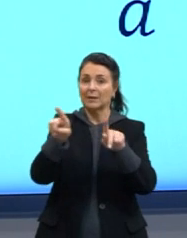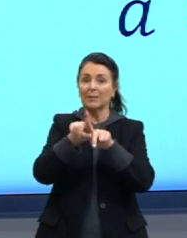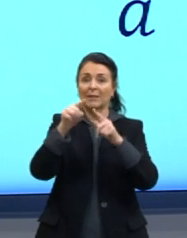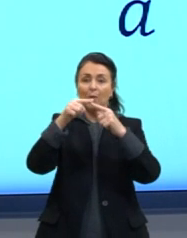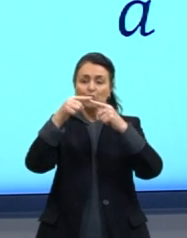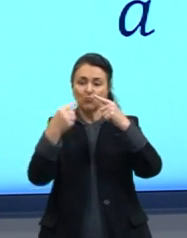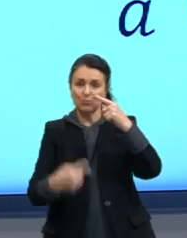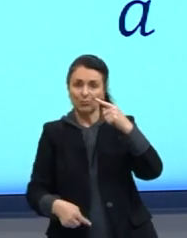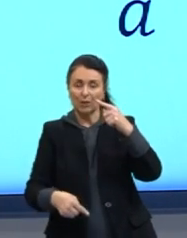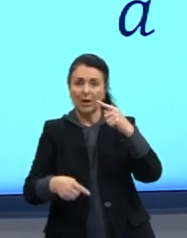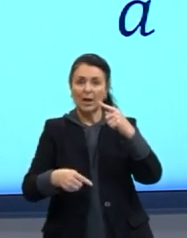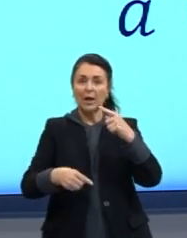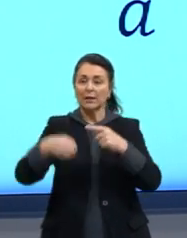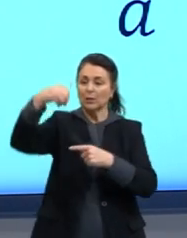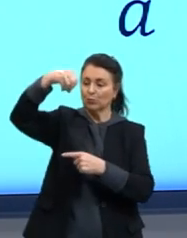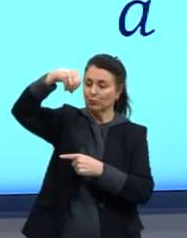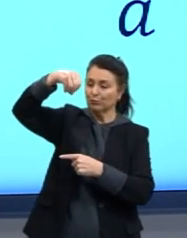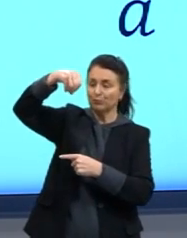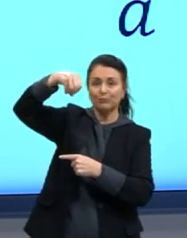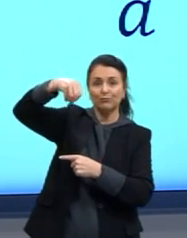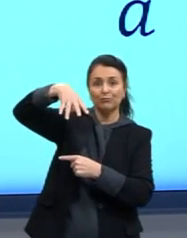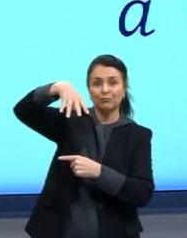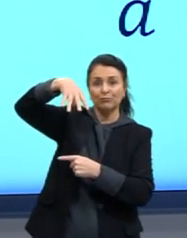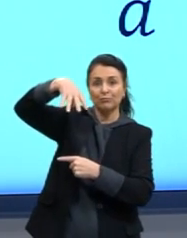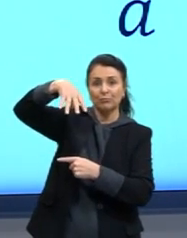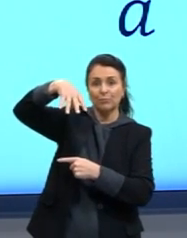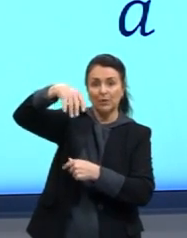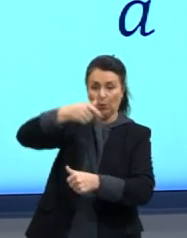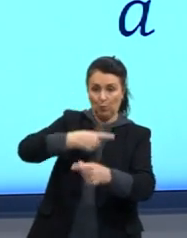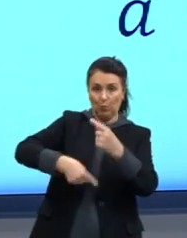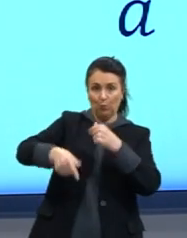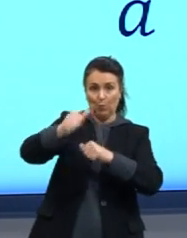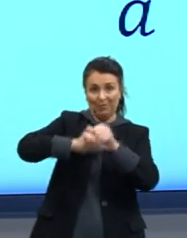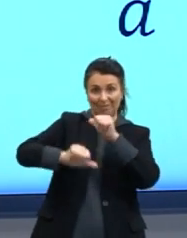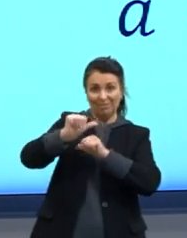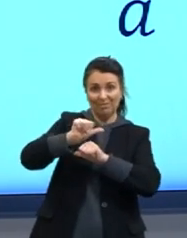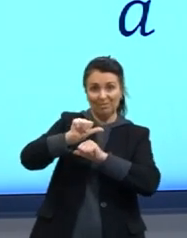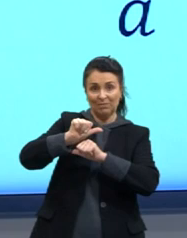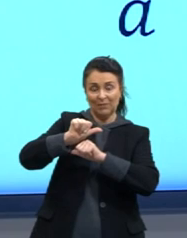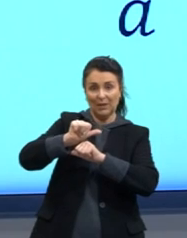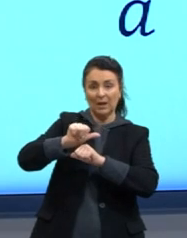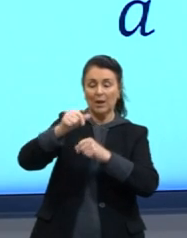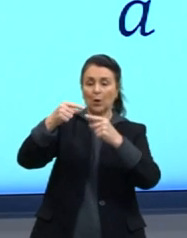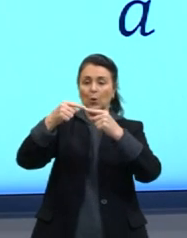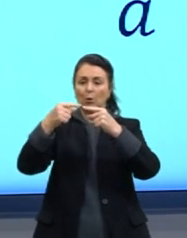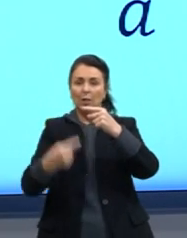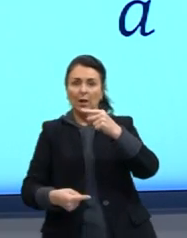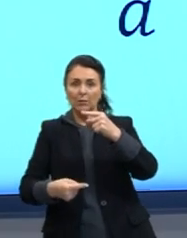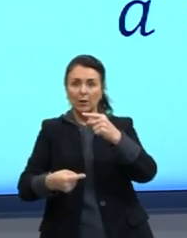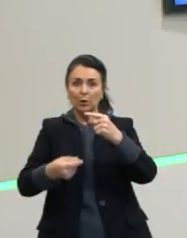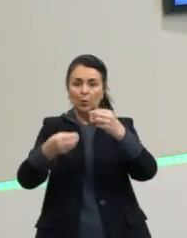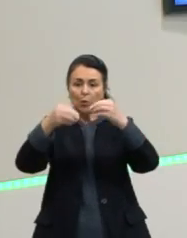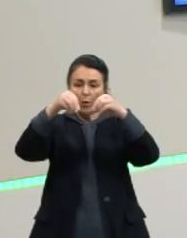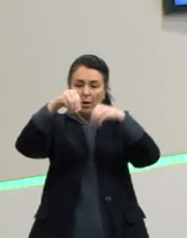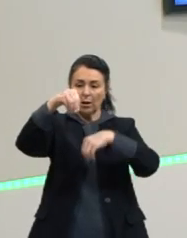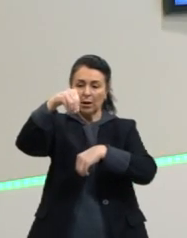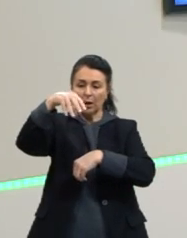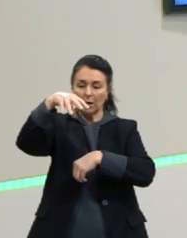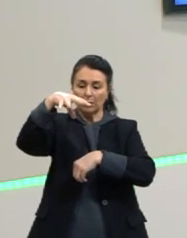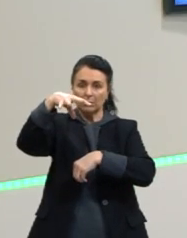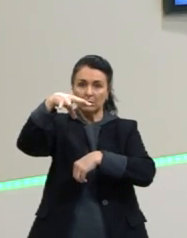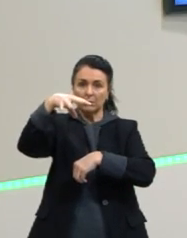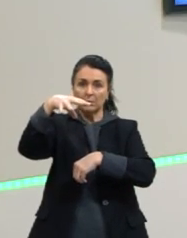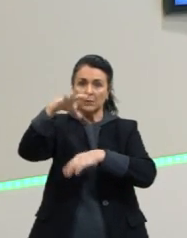a gente tem também o lançamento vertical, que é o movimento contrário, tá? A queda livre é simplesmente a gente deixar, né, um objeto cair